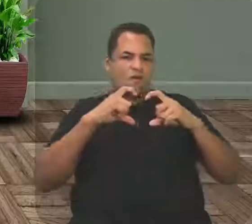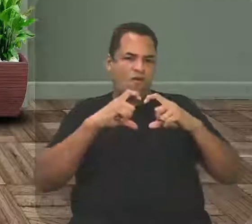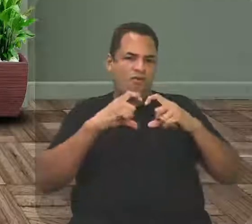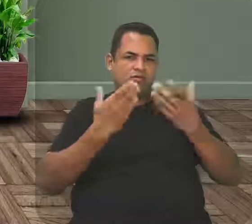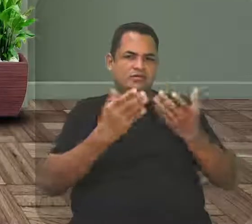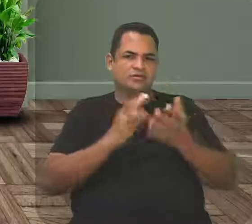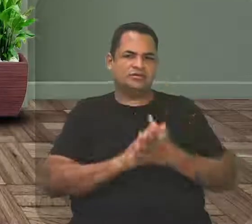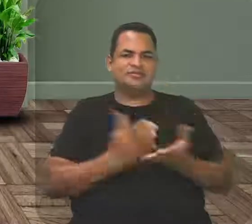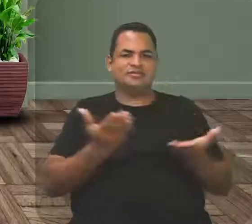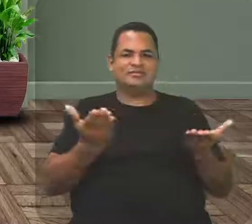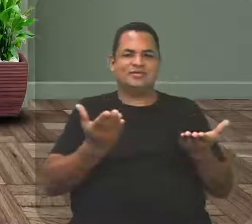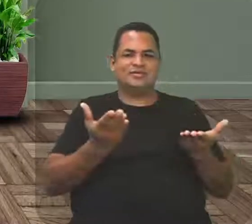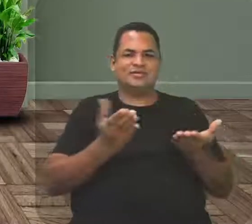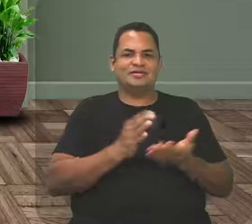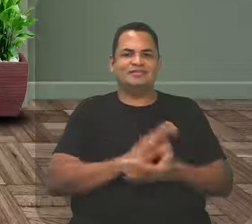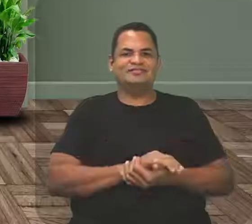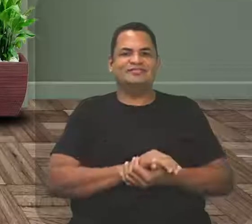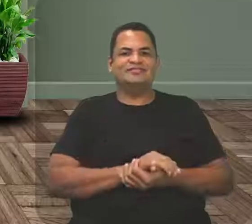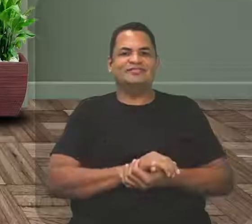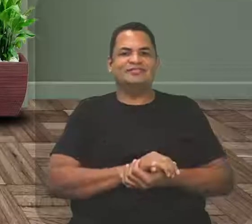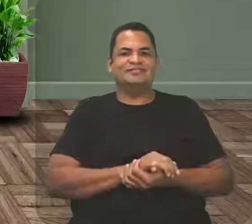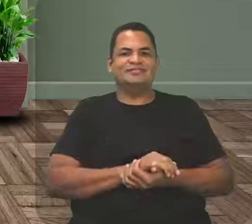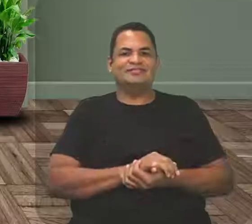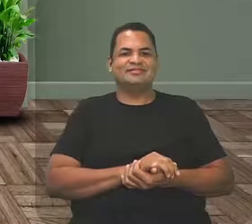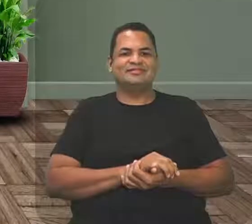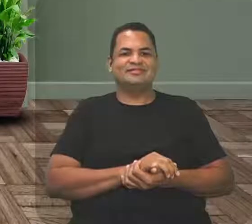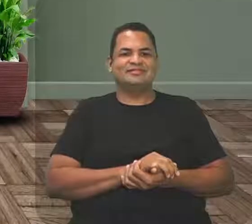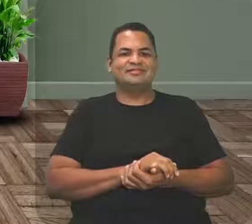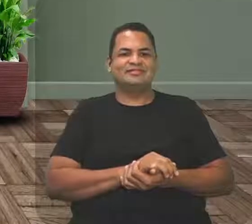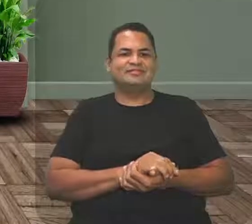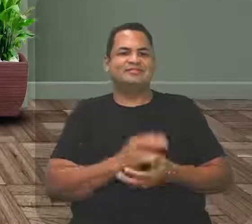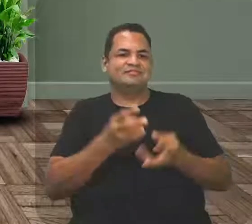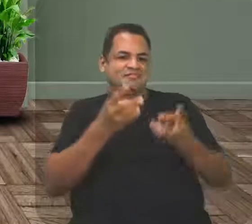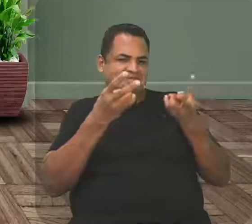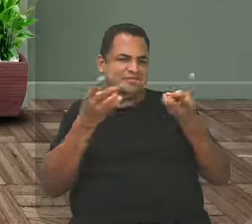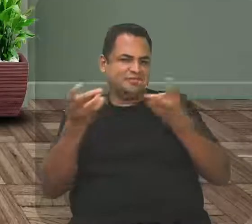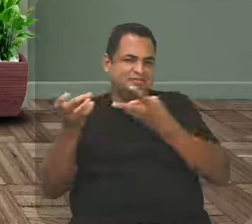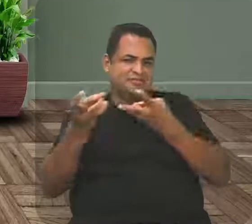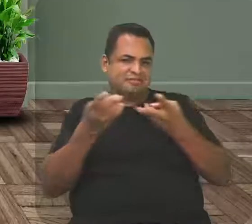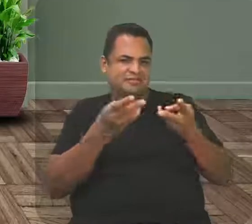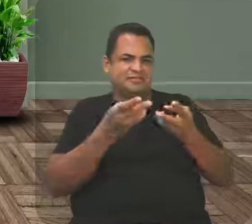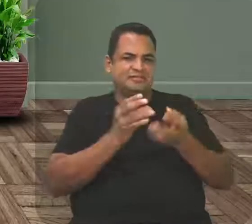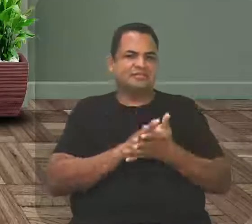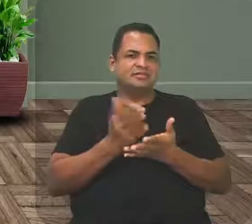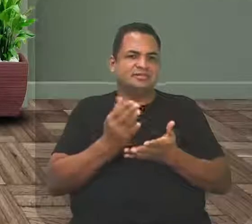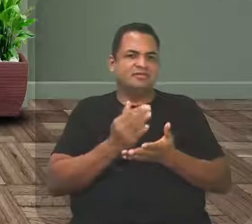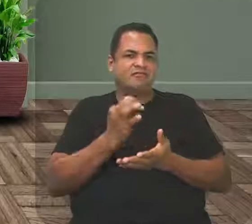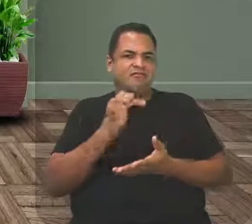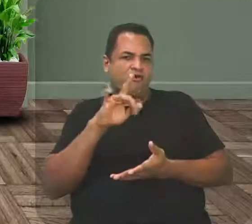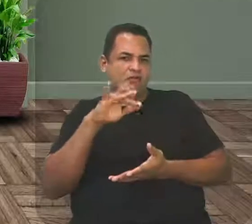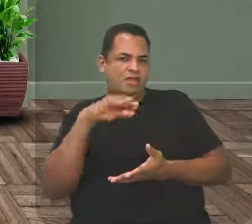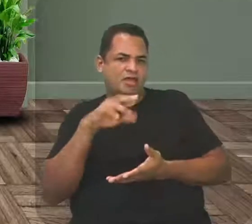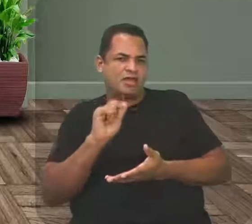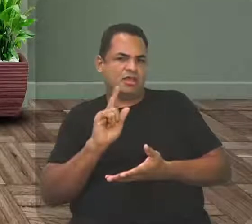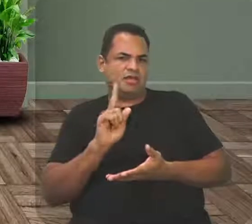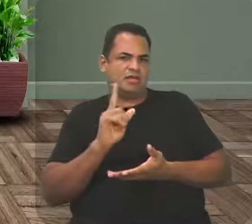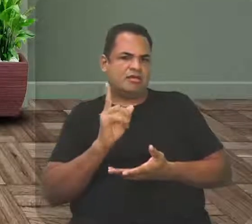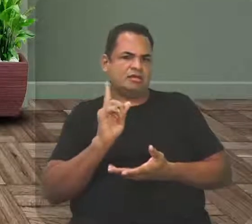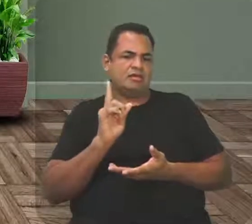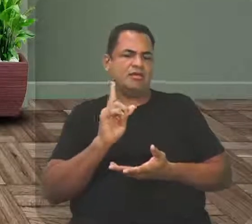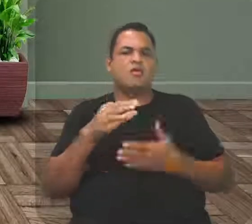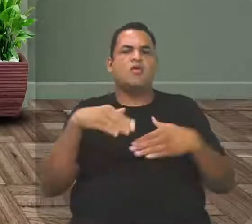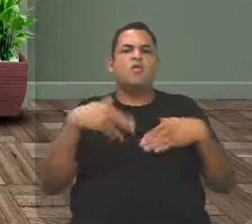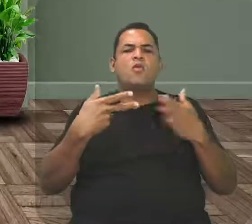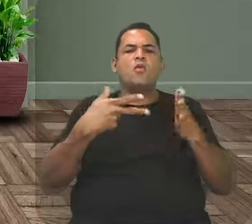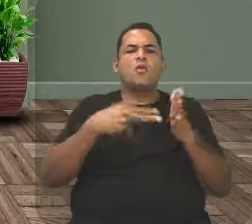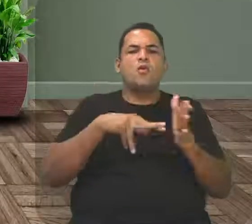Coraçãozinho, formigueiro do amor. Já pensou? Olha só, será que esse formigueiro é o formigueiro mesmo, Amadinho? Qual é o